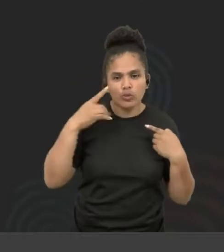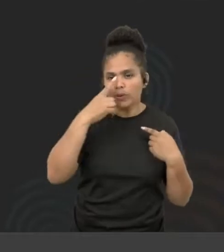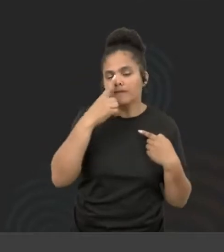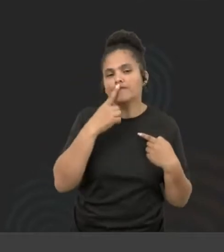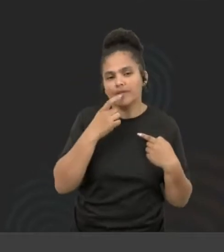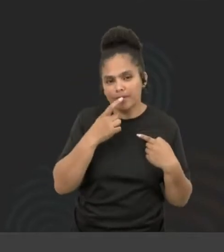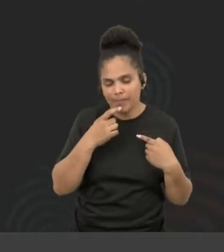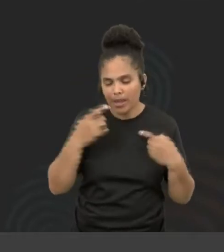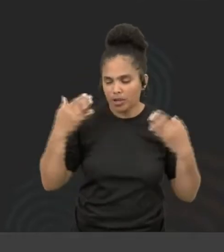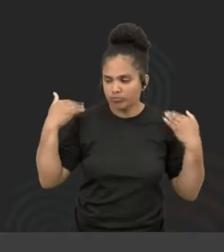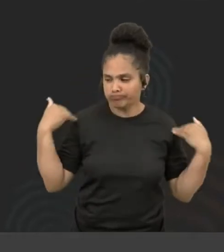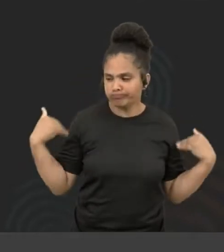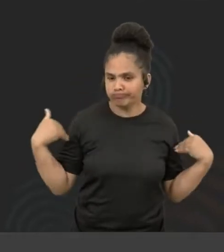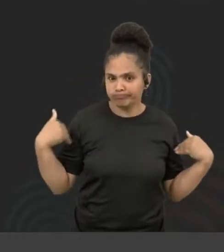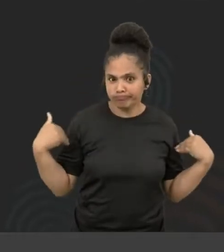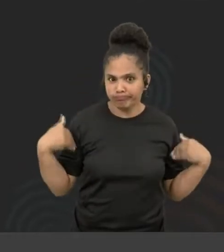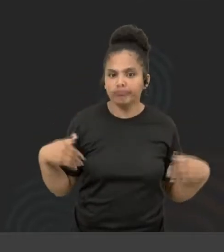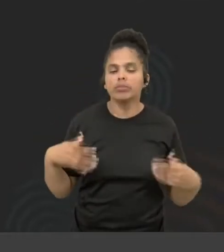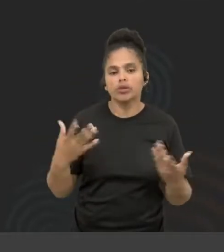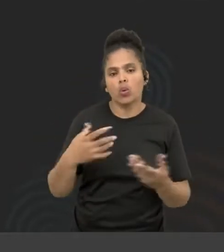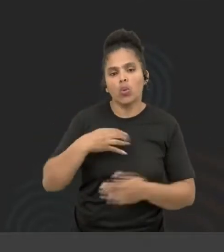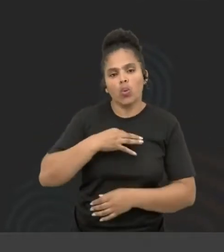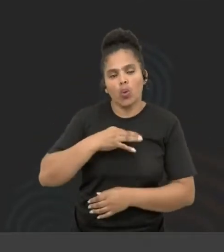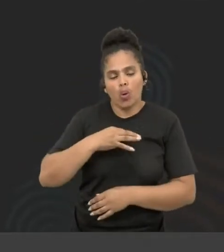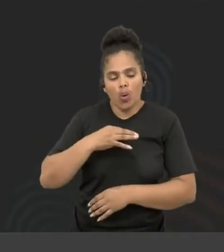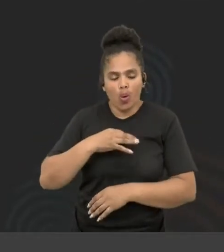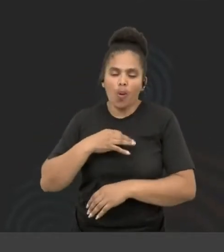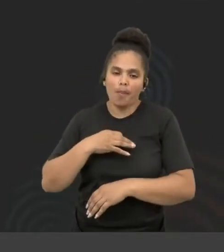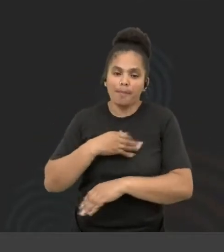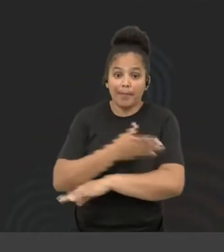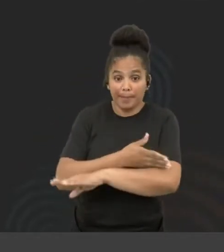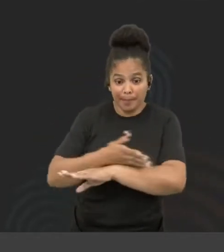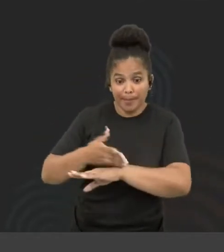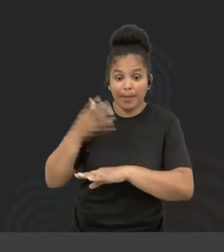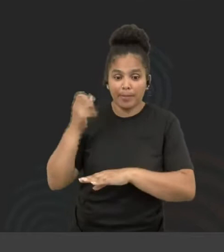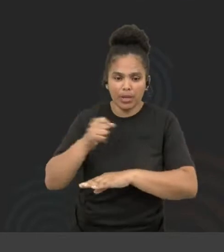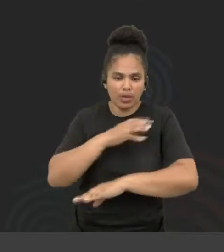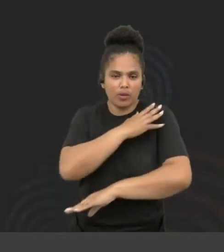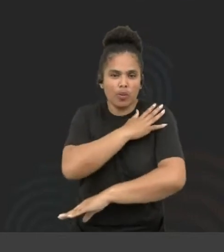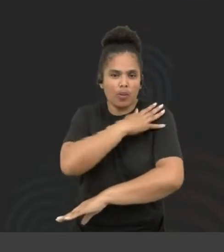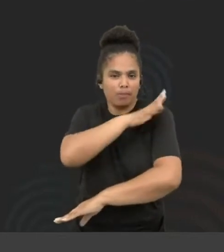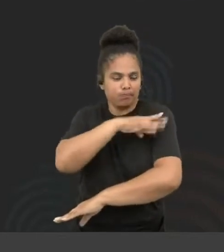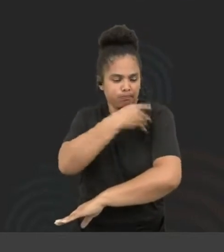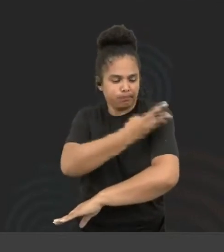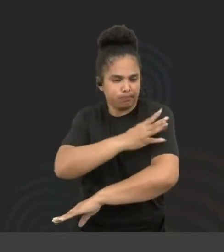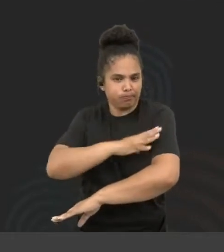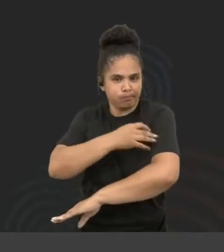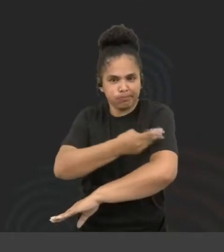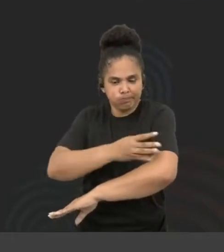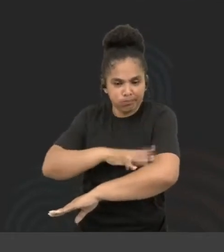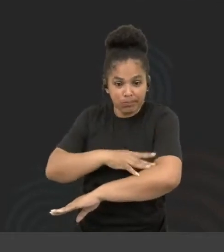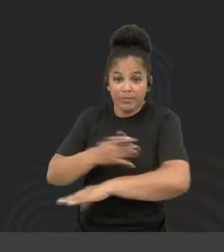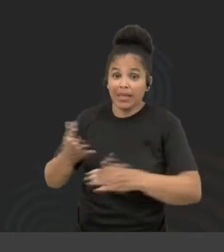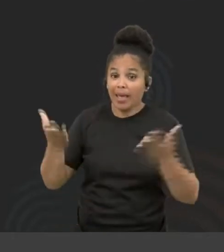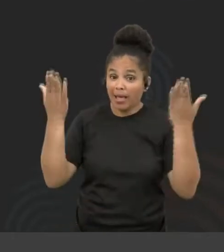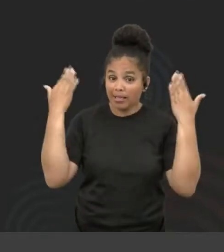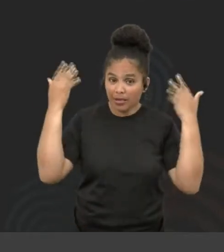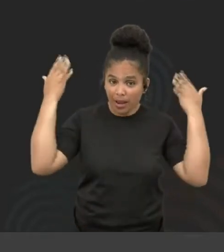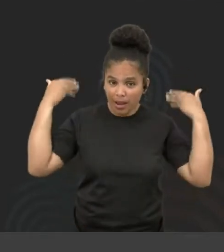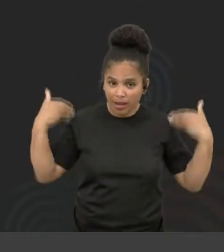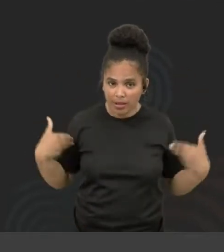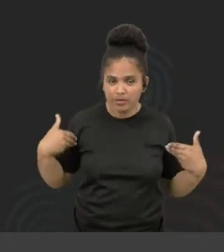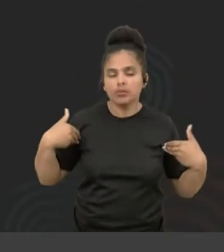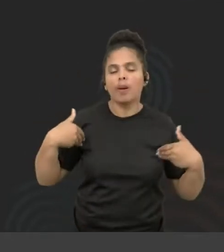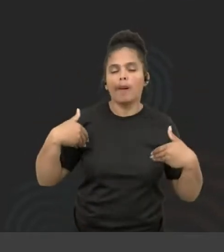passa da metade das costas, tô com uma blusa branca, com o braço todo de renda, e atrás de mim um